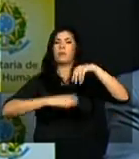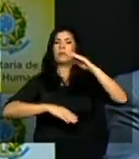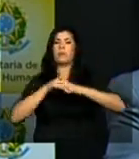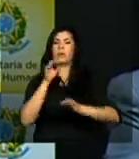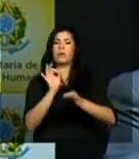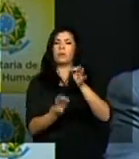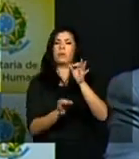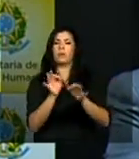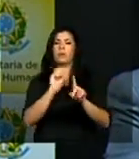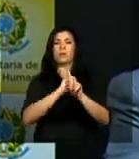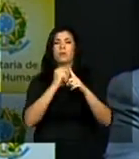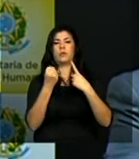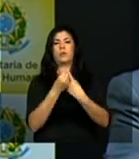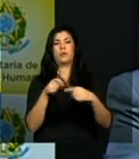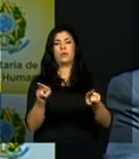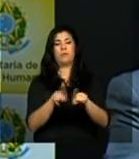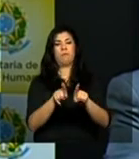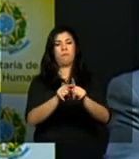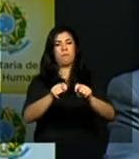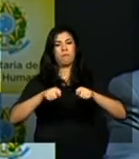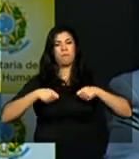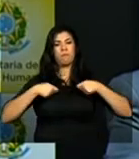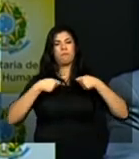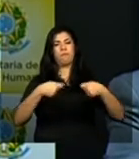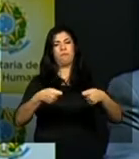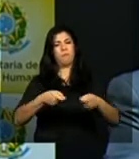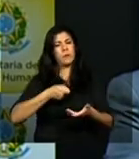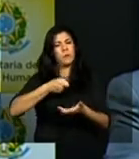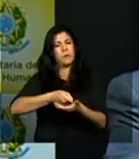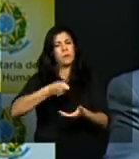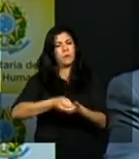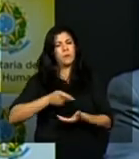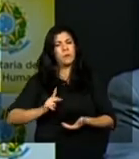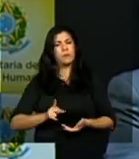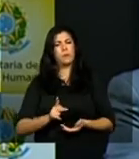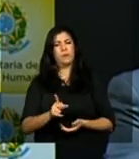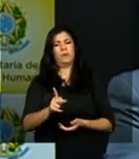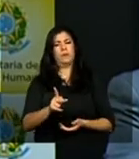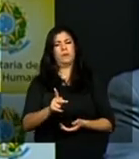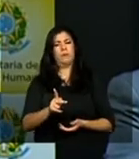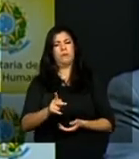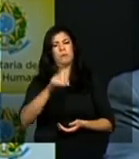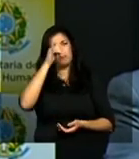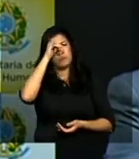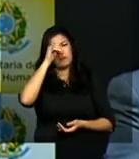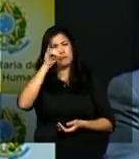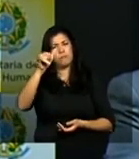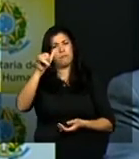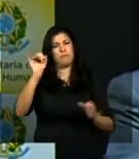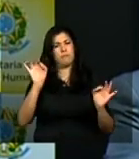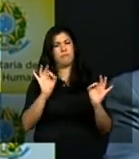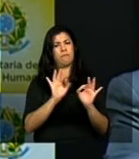e pelo combate incessante a ditadura militar